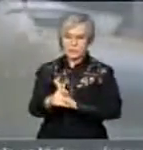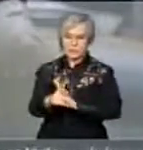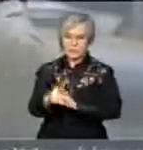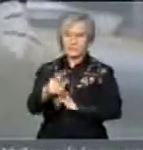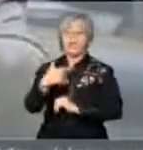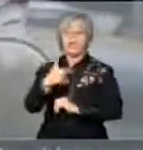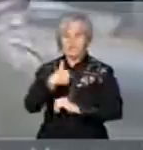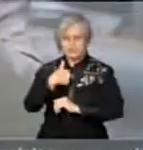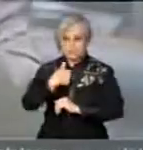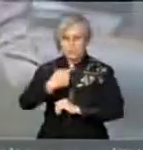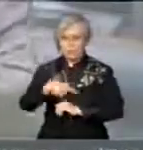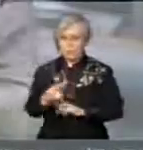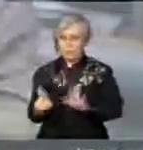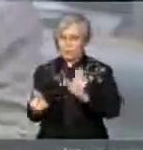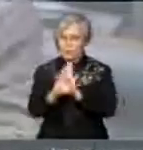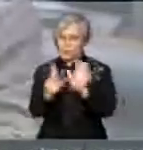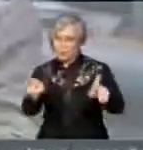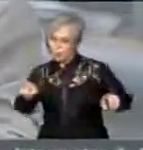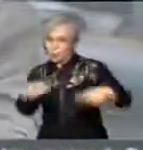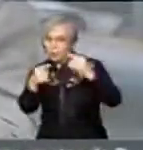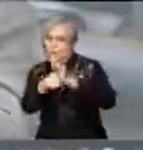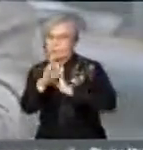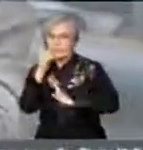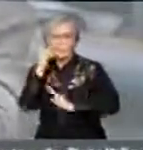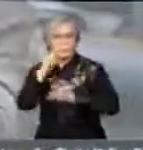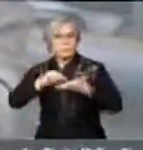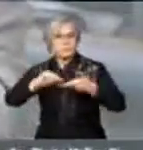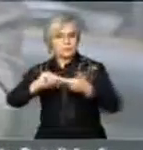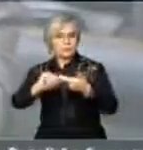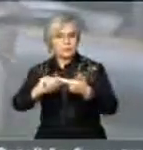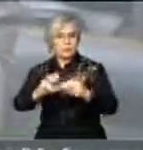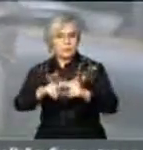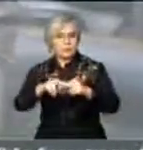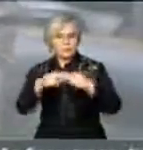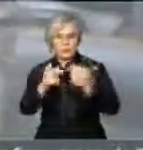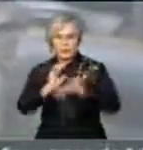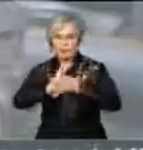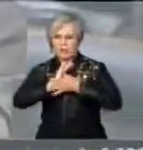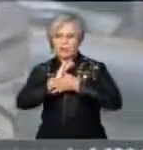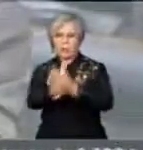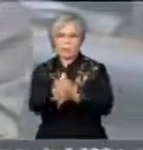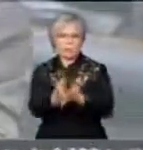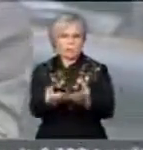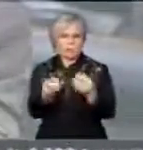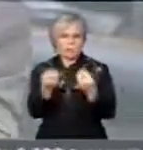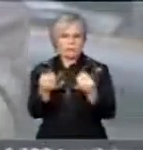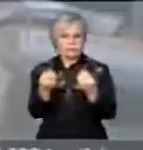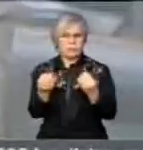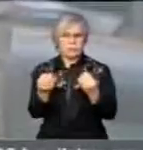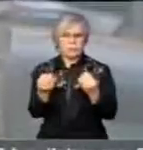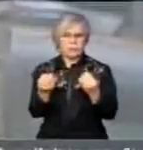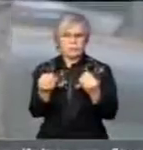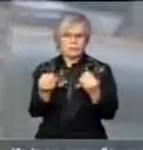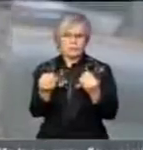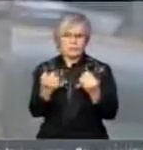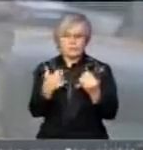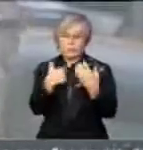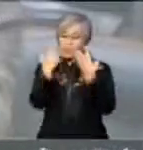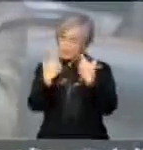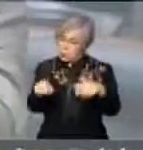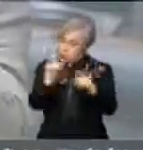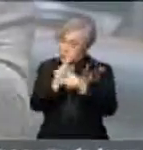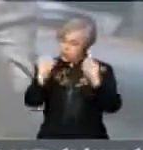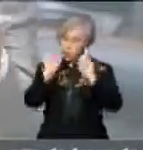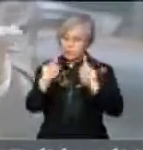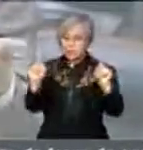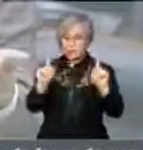eu vou representar contra esses deputados. Porque pau que dá em Chico, também dá em Francisco. Eu não posso mais, não vou aceitar